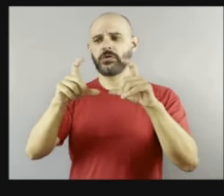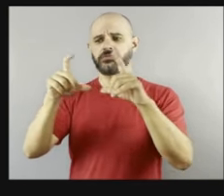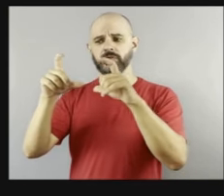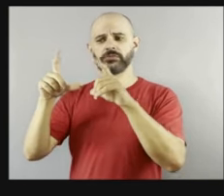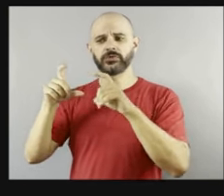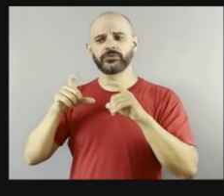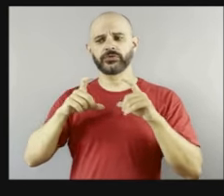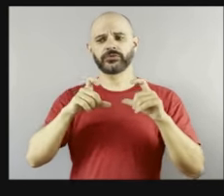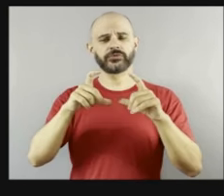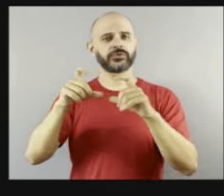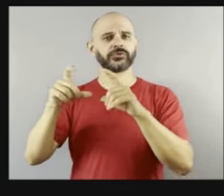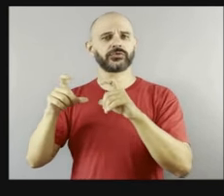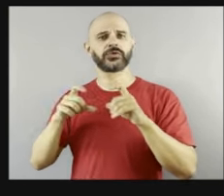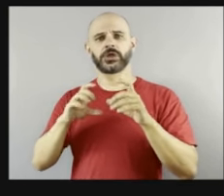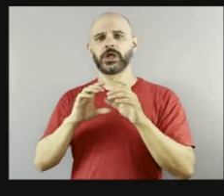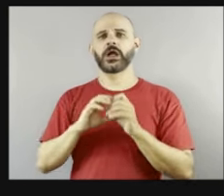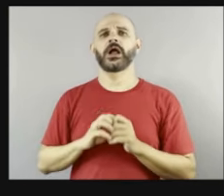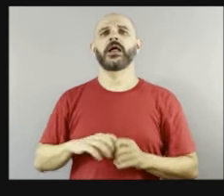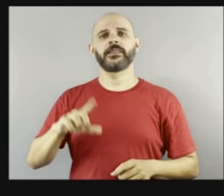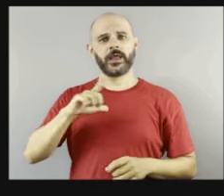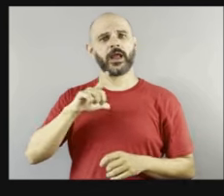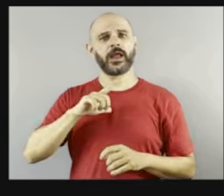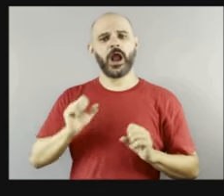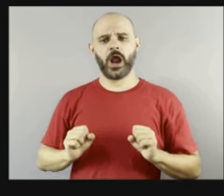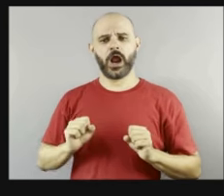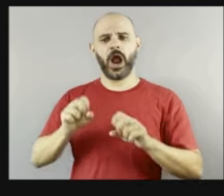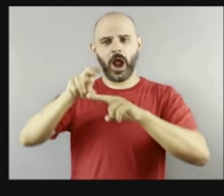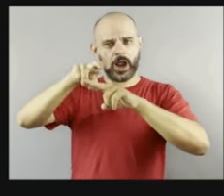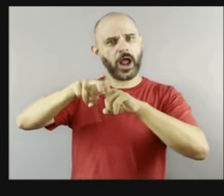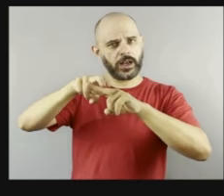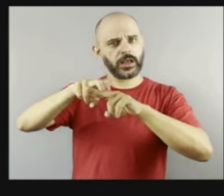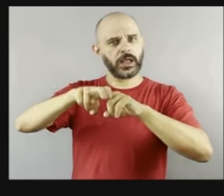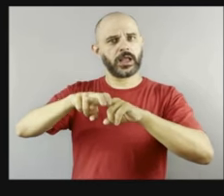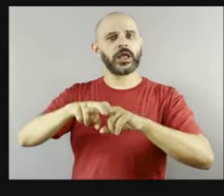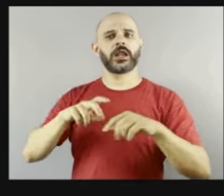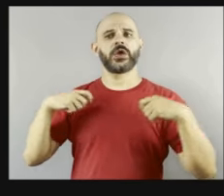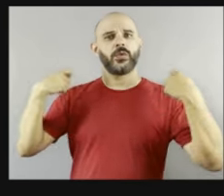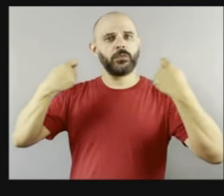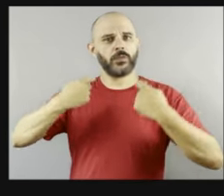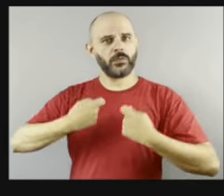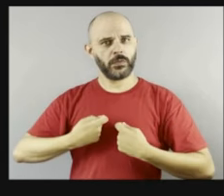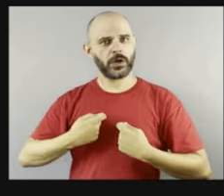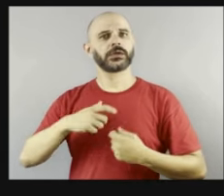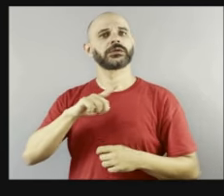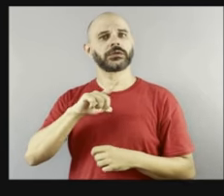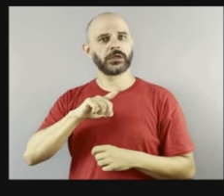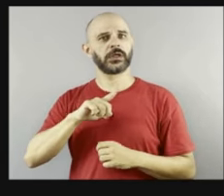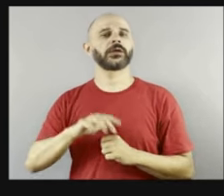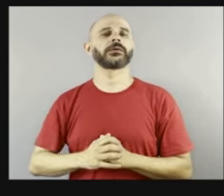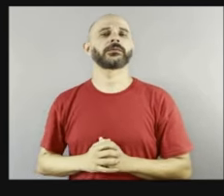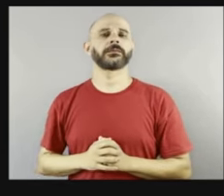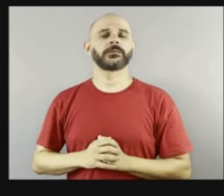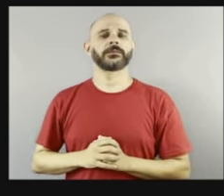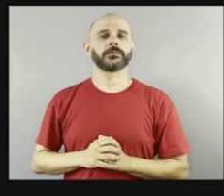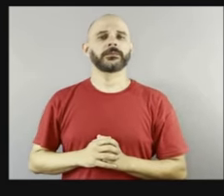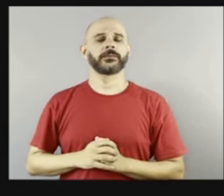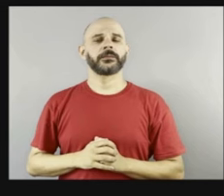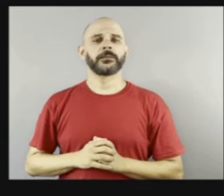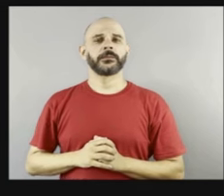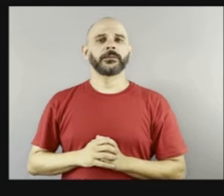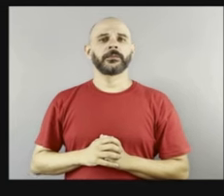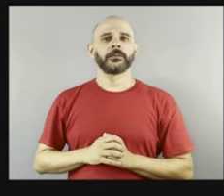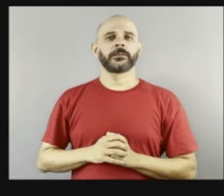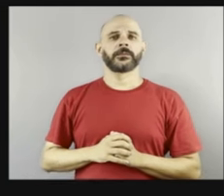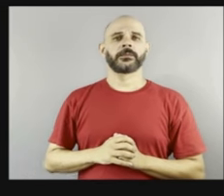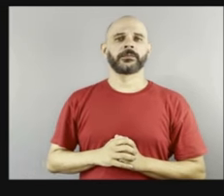manto ali. E ali está a Tati de novo. Para mim, essa passagem